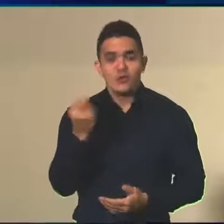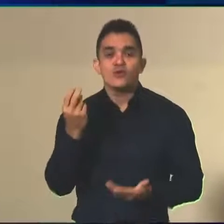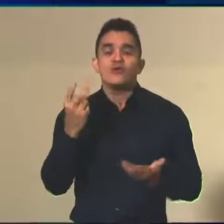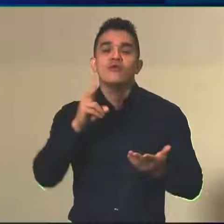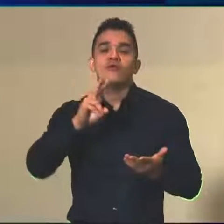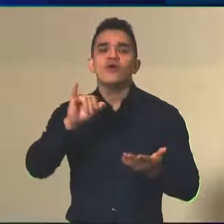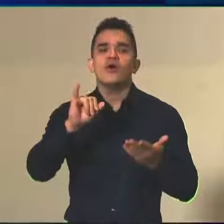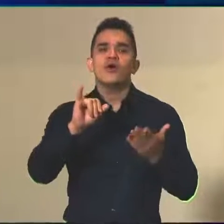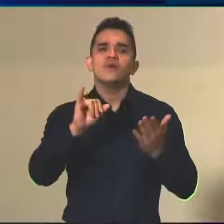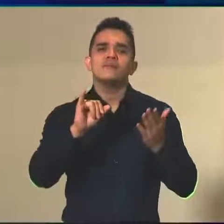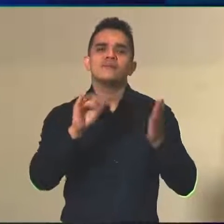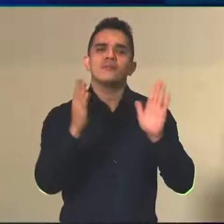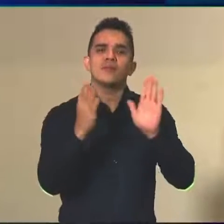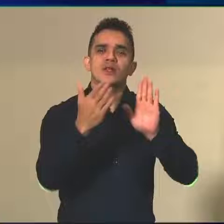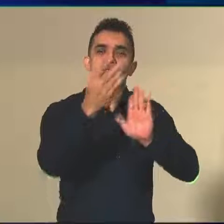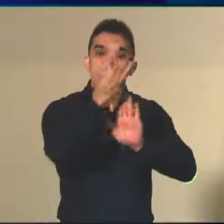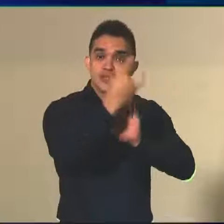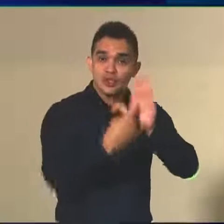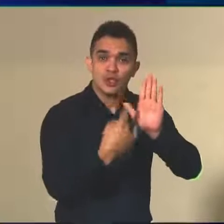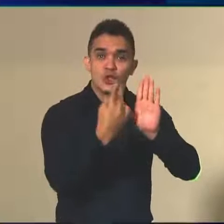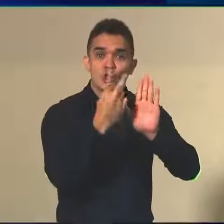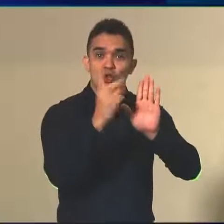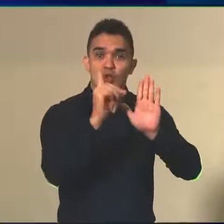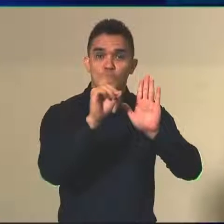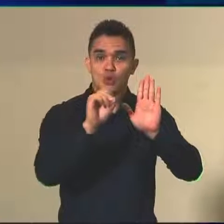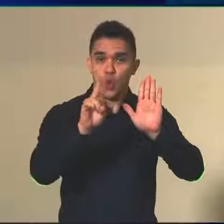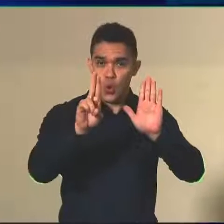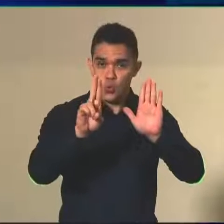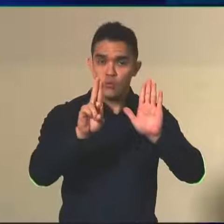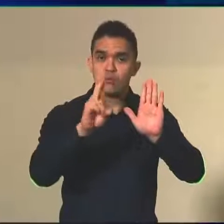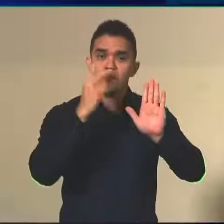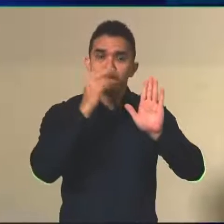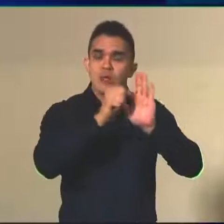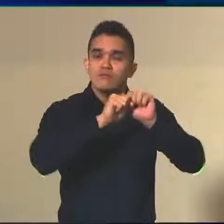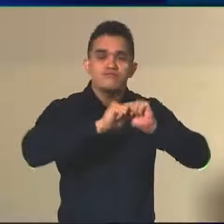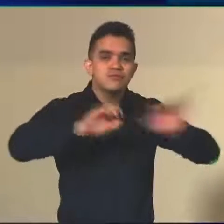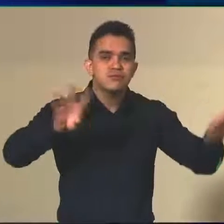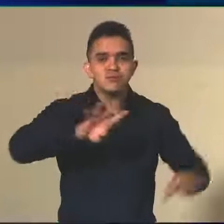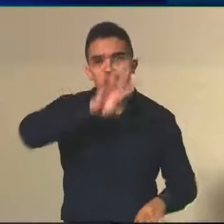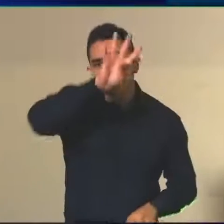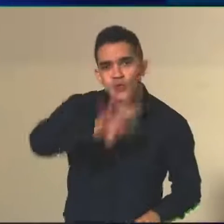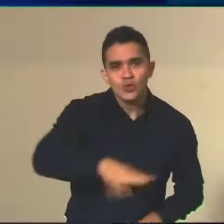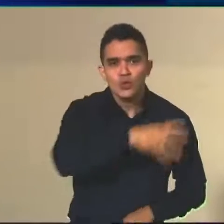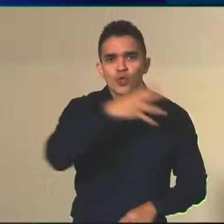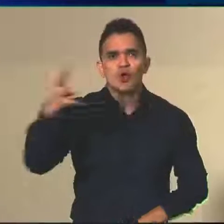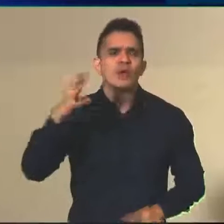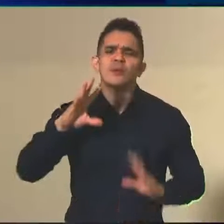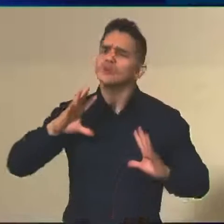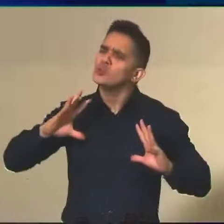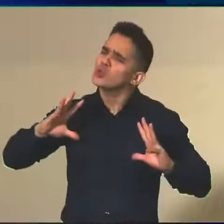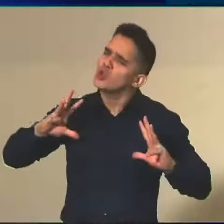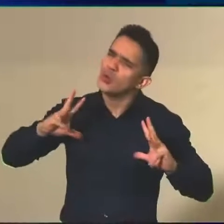União o cronograma de todos os exames e avaliações que seriam aplicados neste ano,